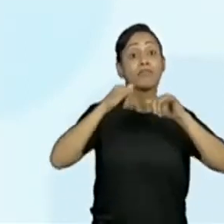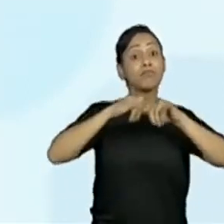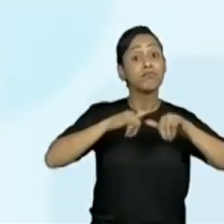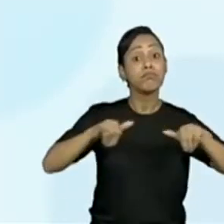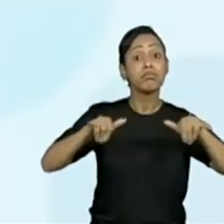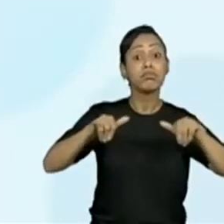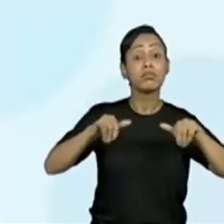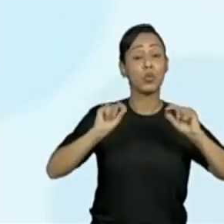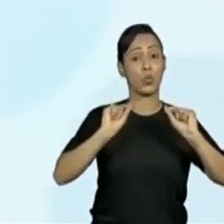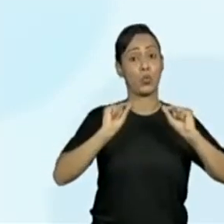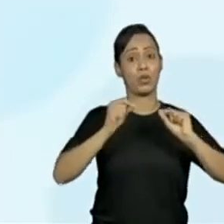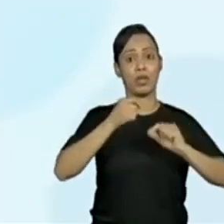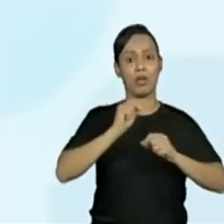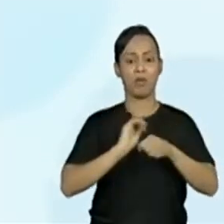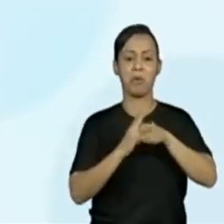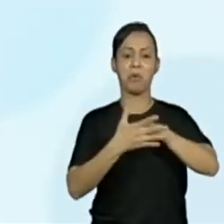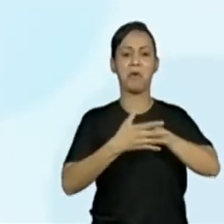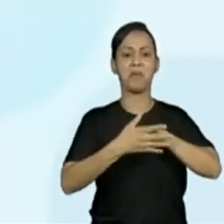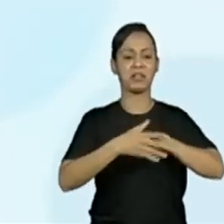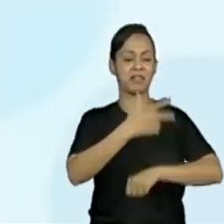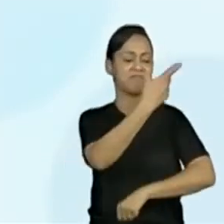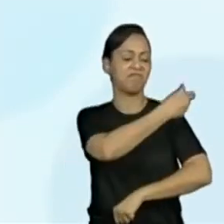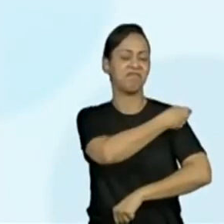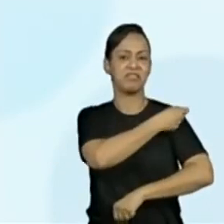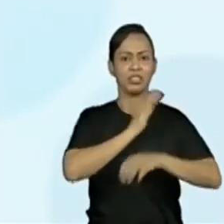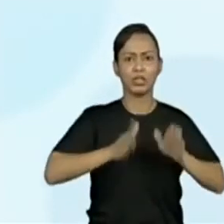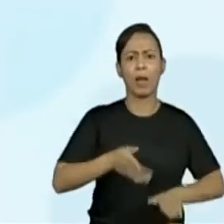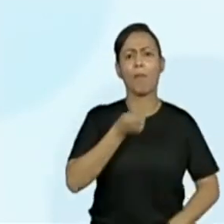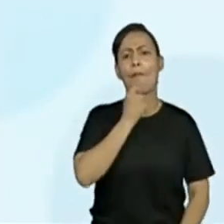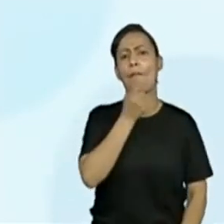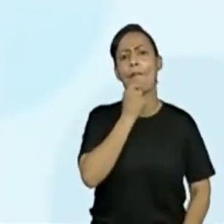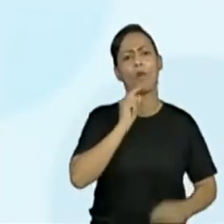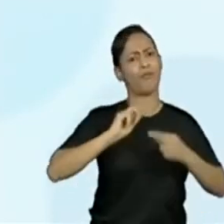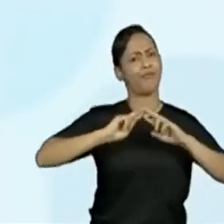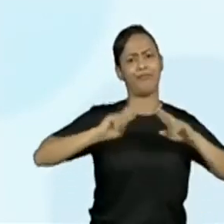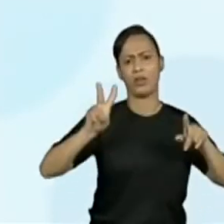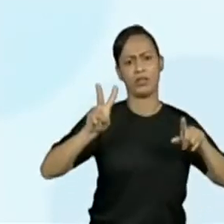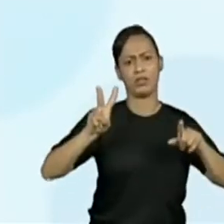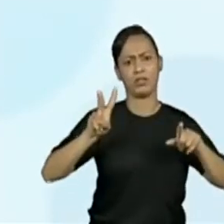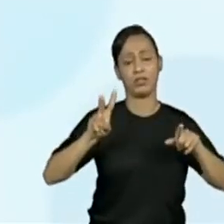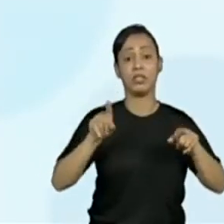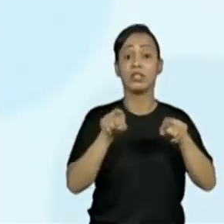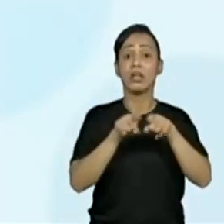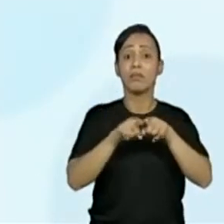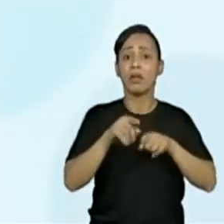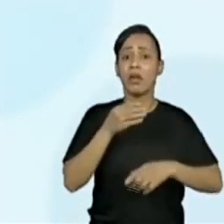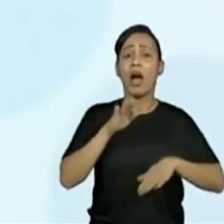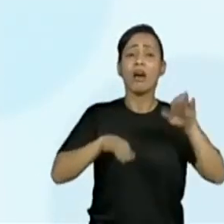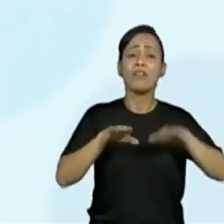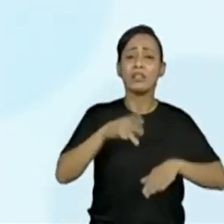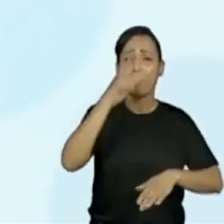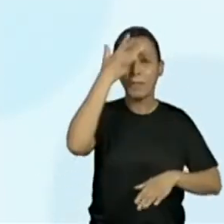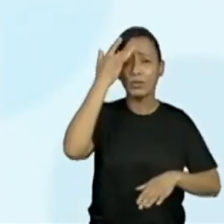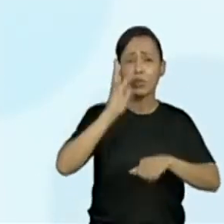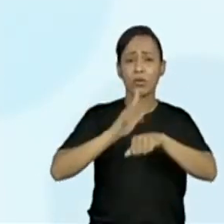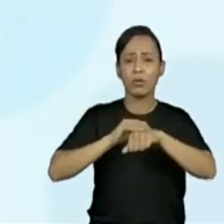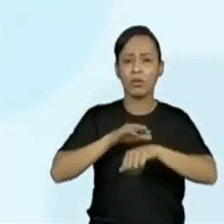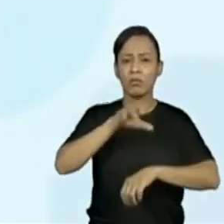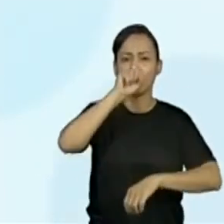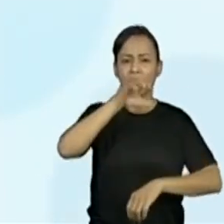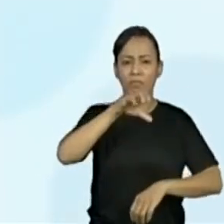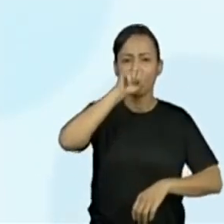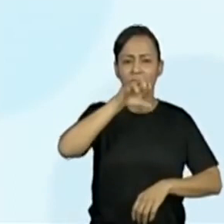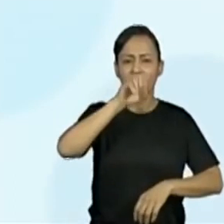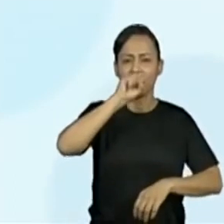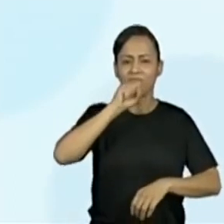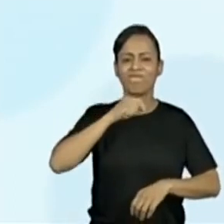para reduzir o número de pessoas com sintomas respiratórios nos próximos